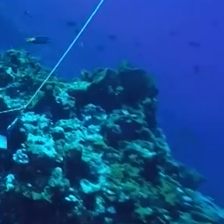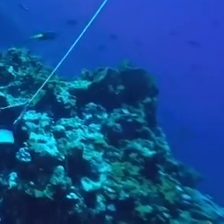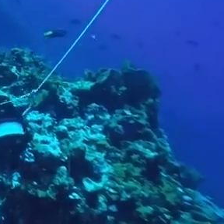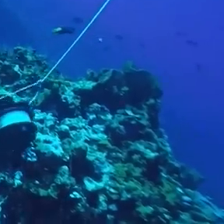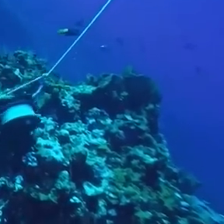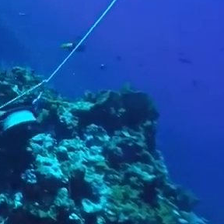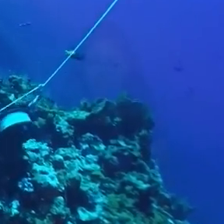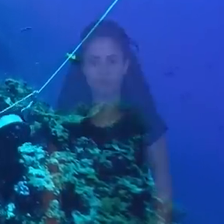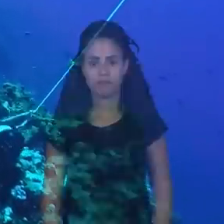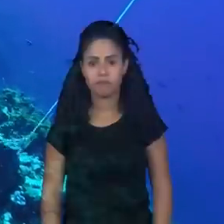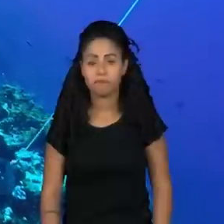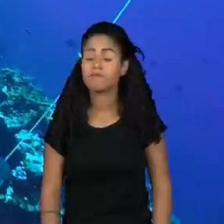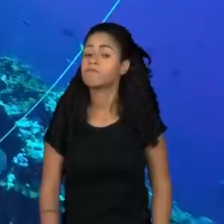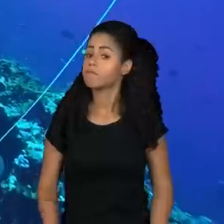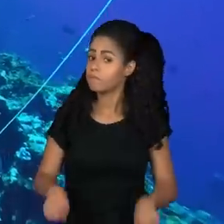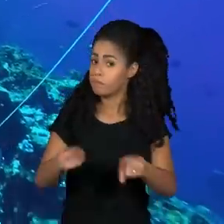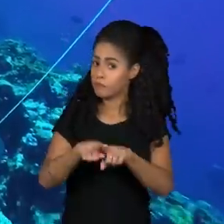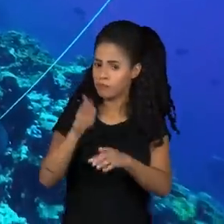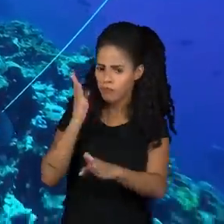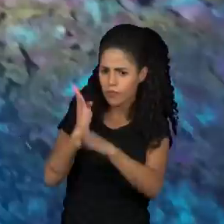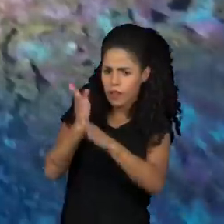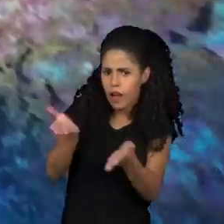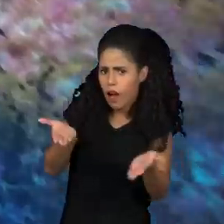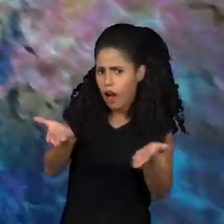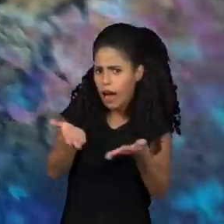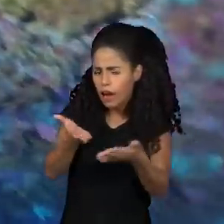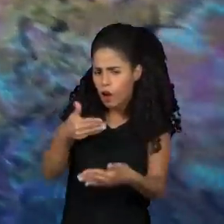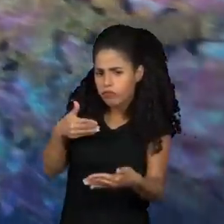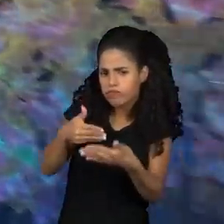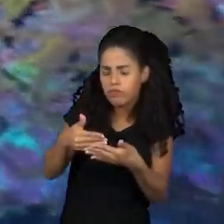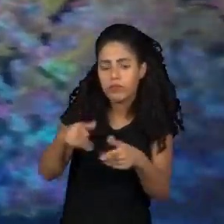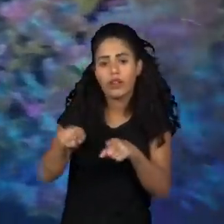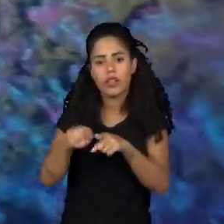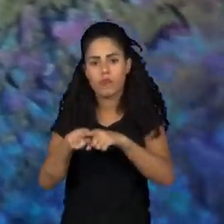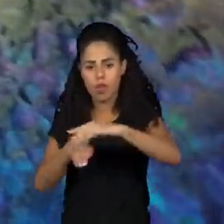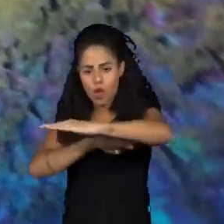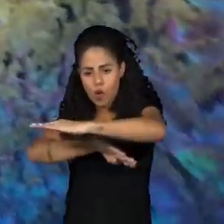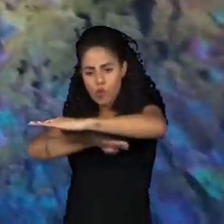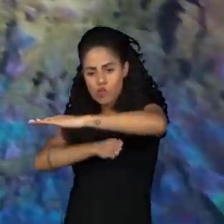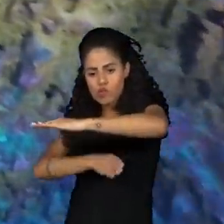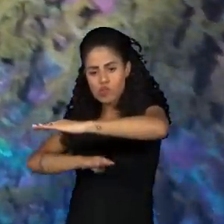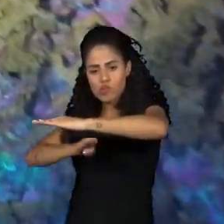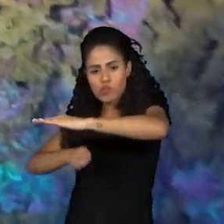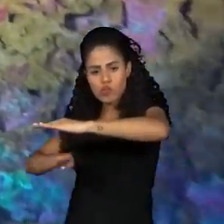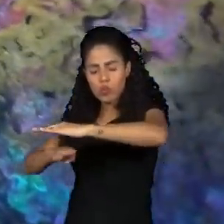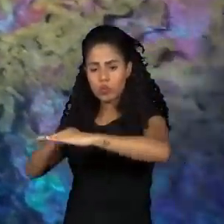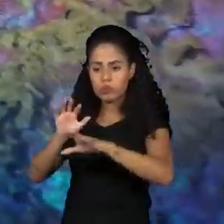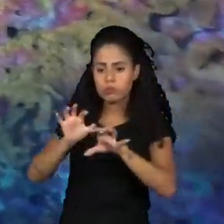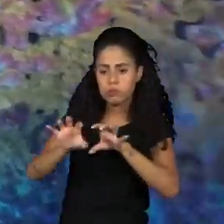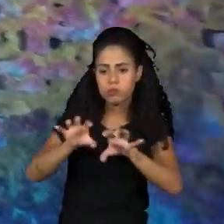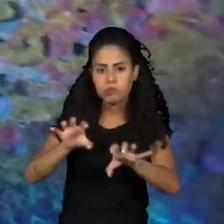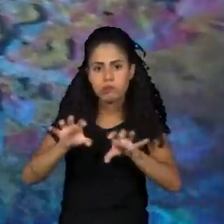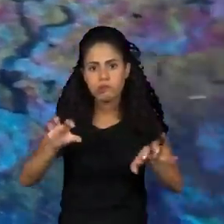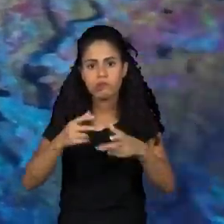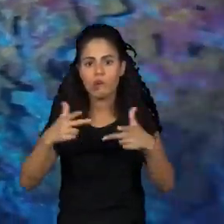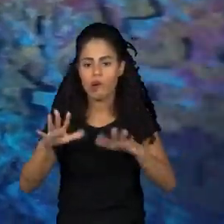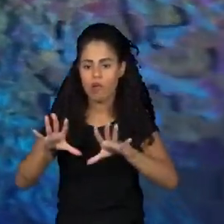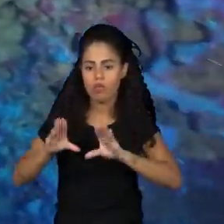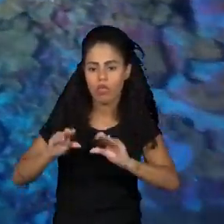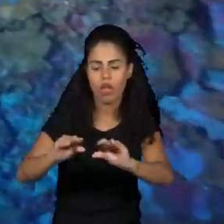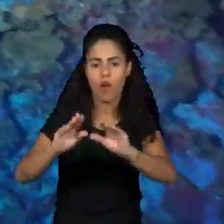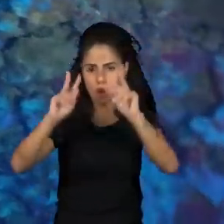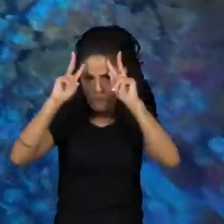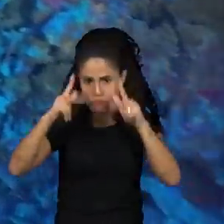Embora tenham sido recém-descobertas, as colinas coralinas já sofrem pressões por atividades humanas,